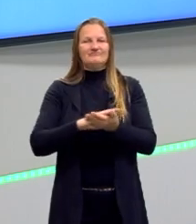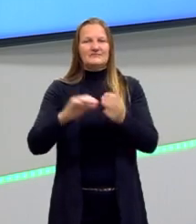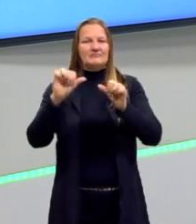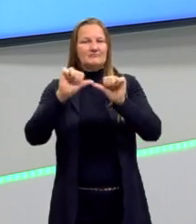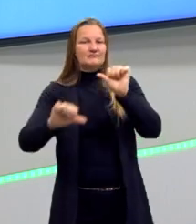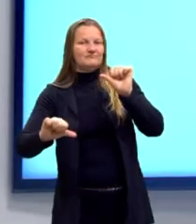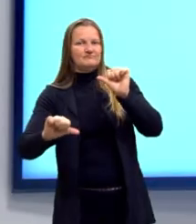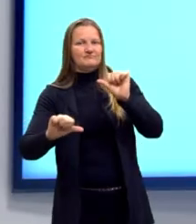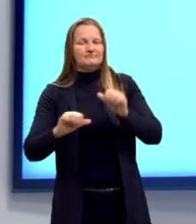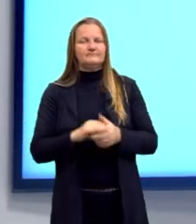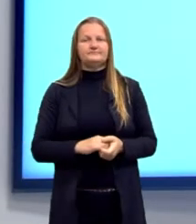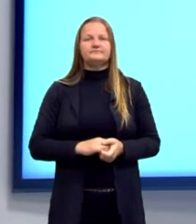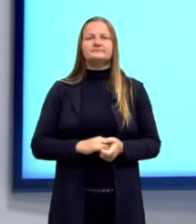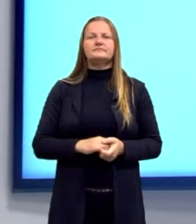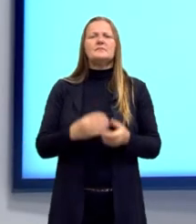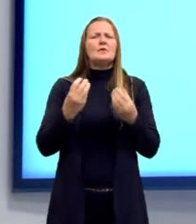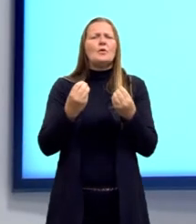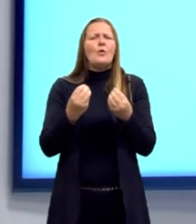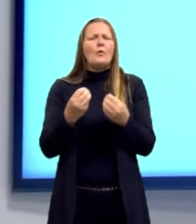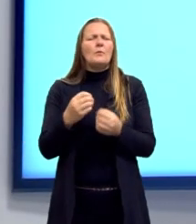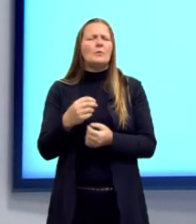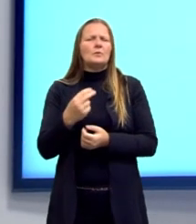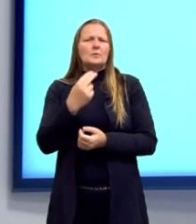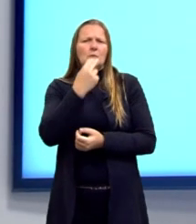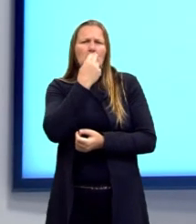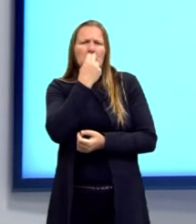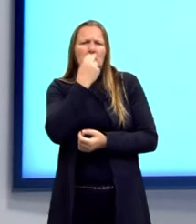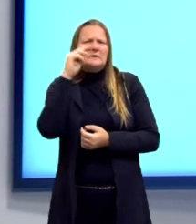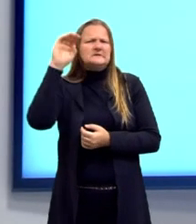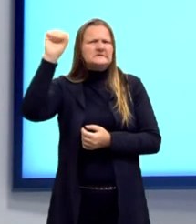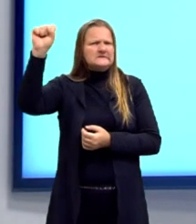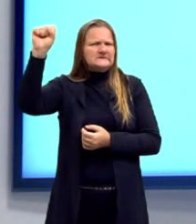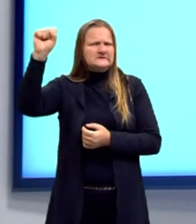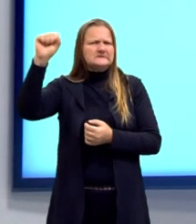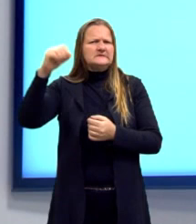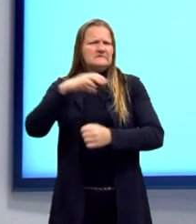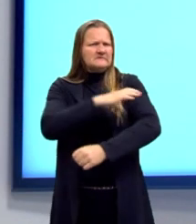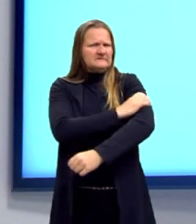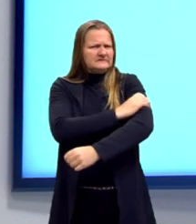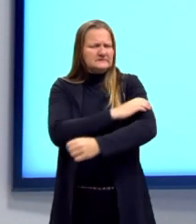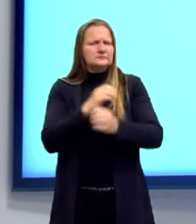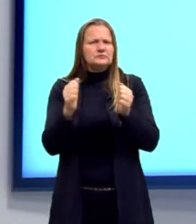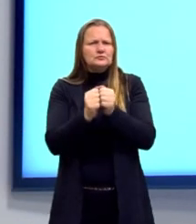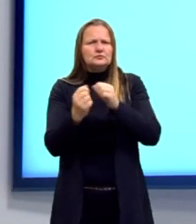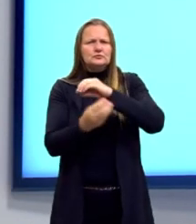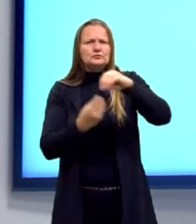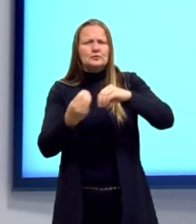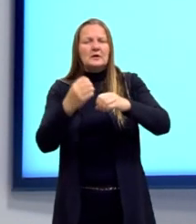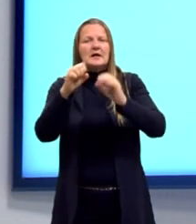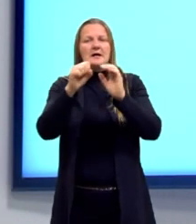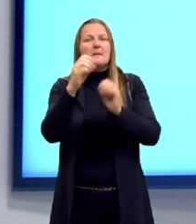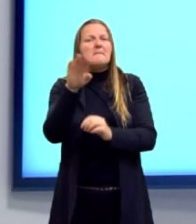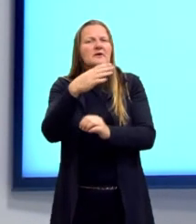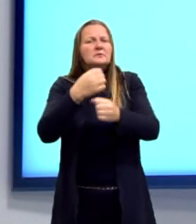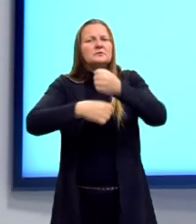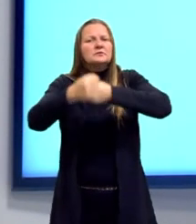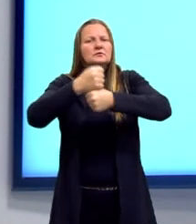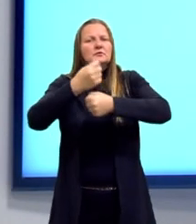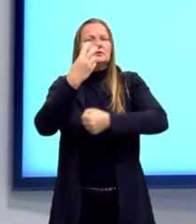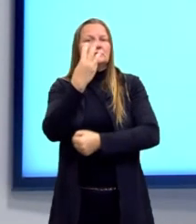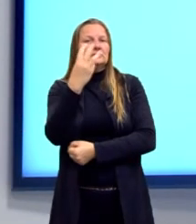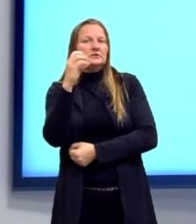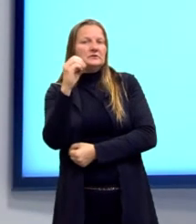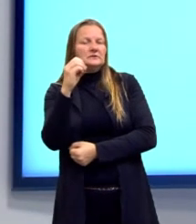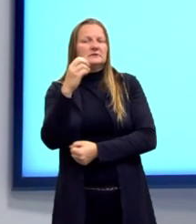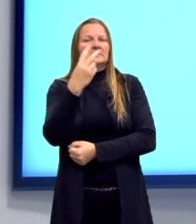E a ascensão, então, do nazifascismo se dá na década de 20 e de 30. Os principais regimes totalitários foram